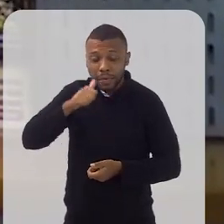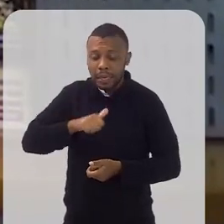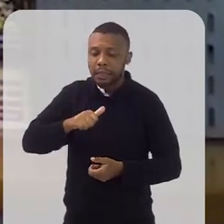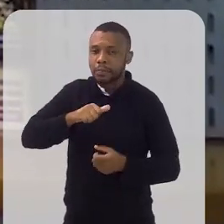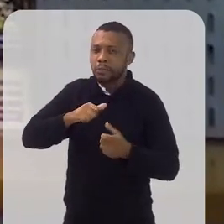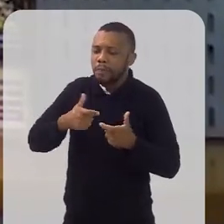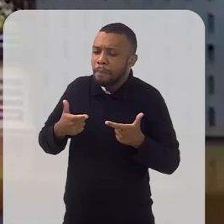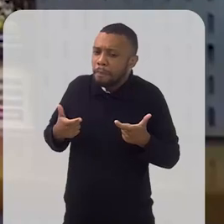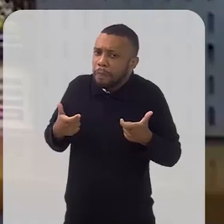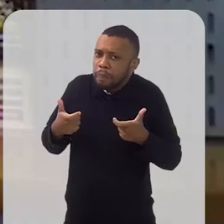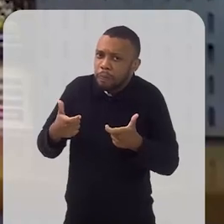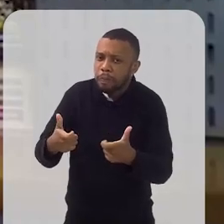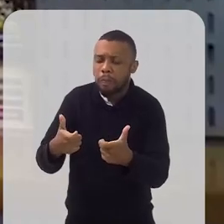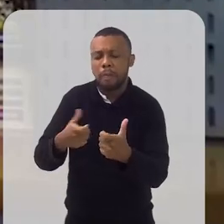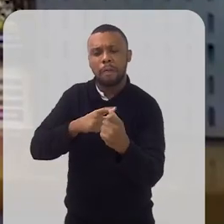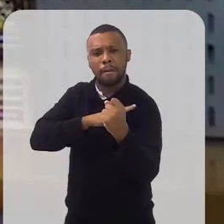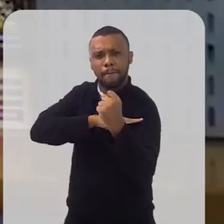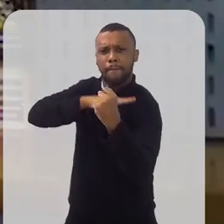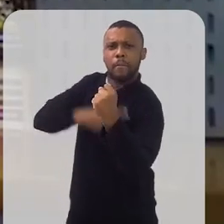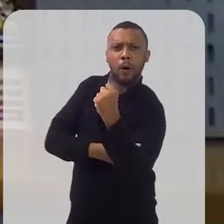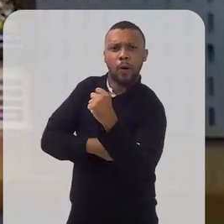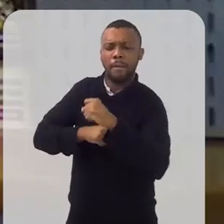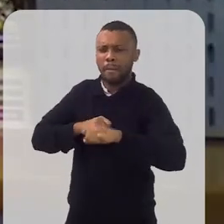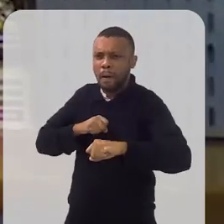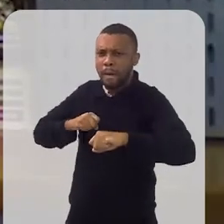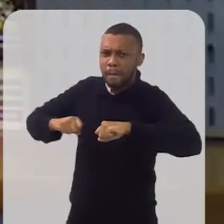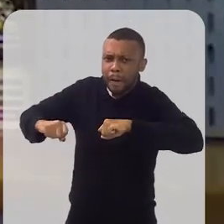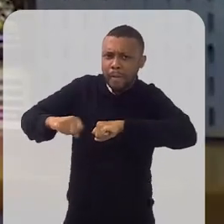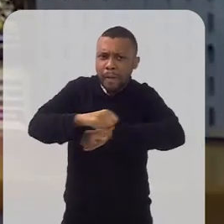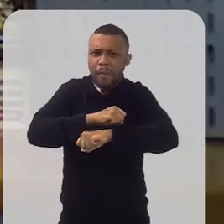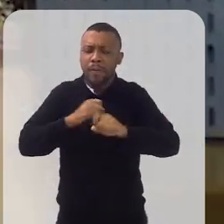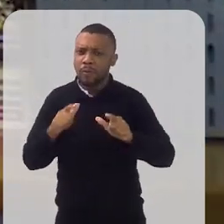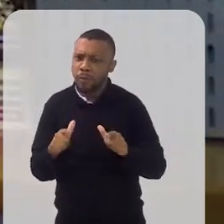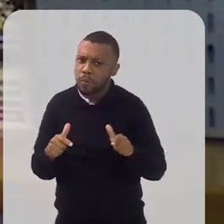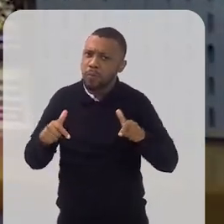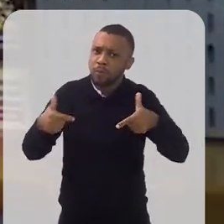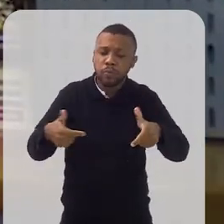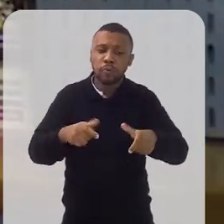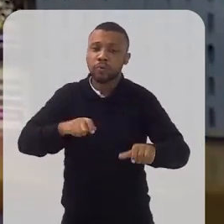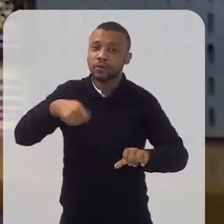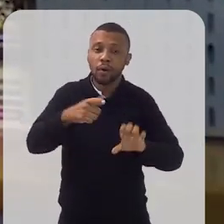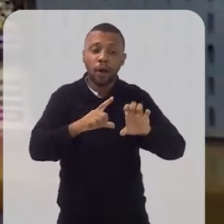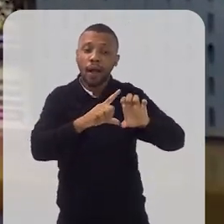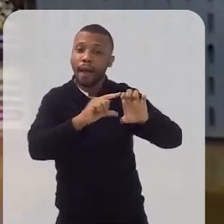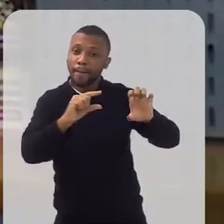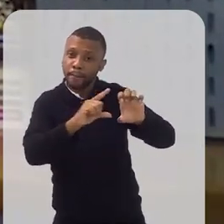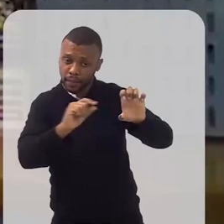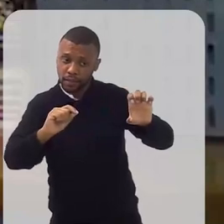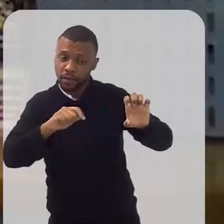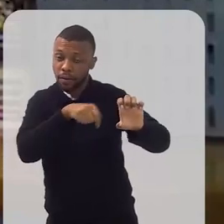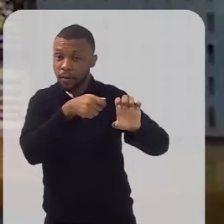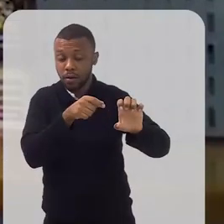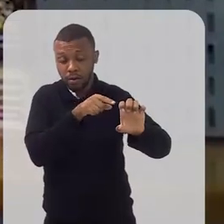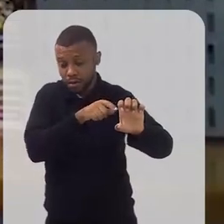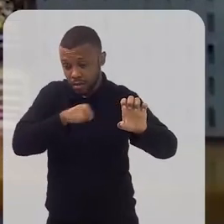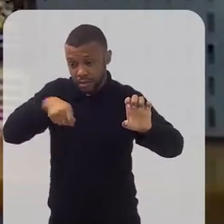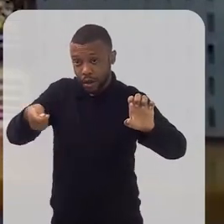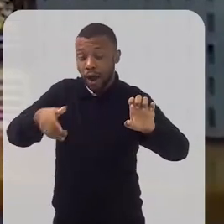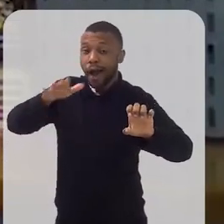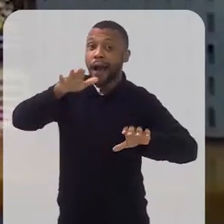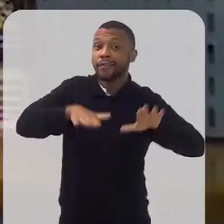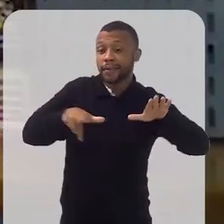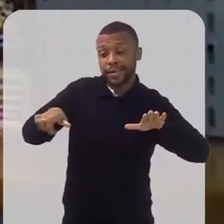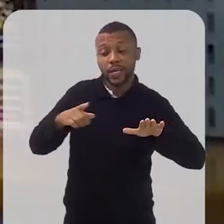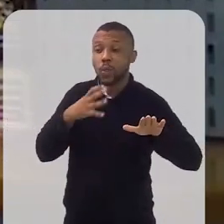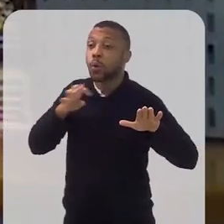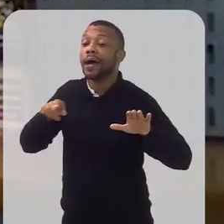mulheres, e mulheres muito guerreiras, que não têm medo de enfrentar o processo de empreender. Essa palavra empreendedorismo pode ser nova